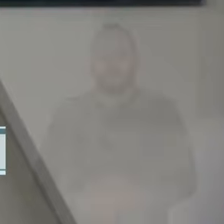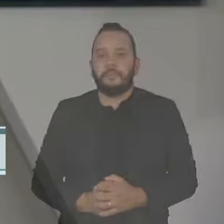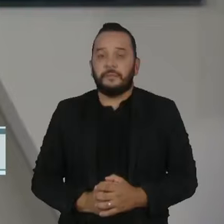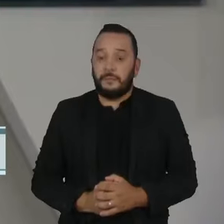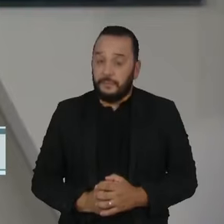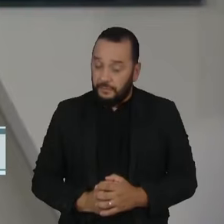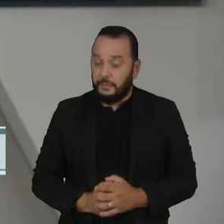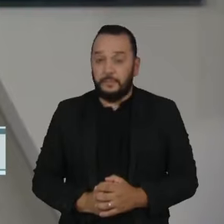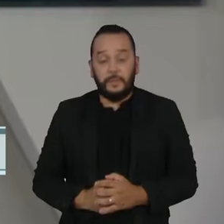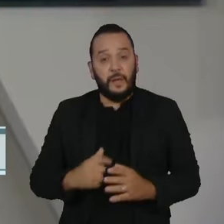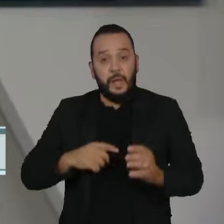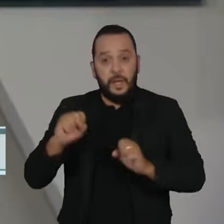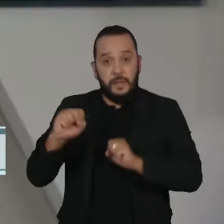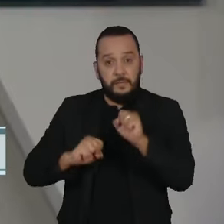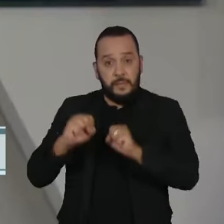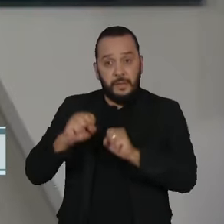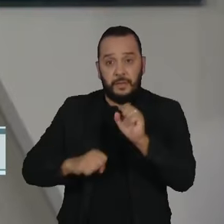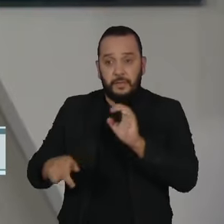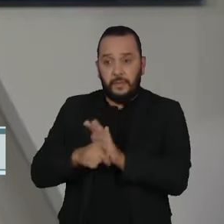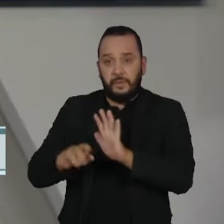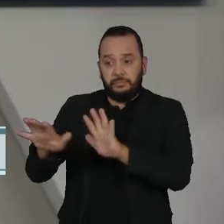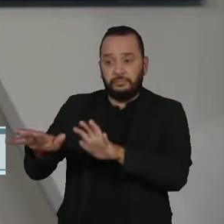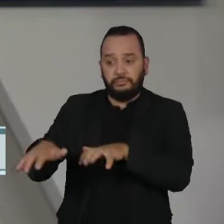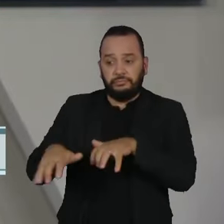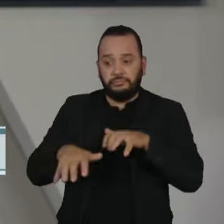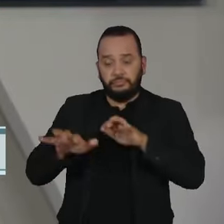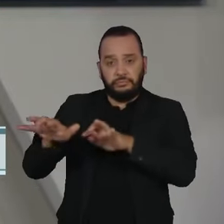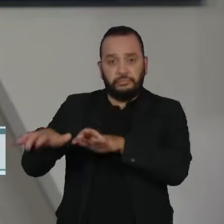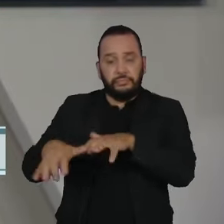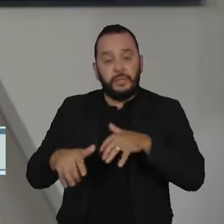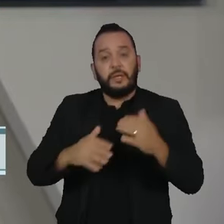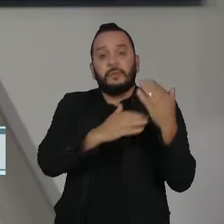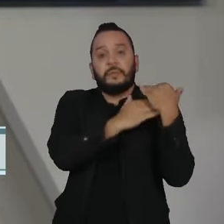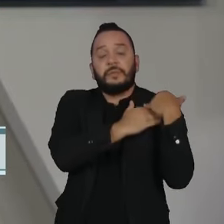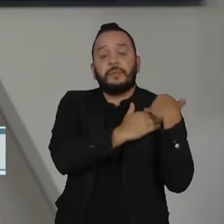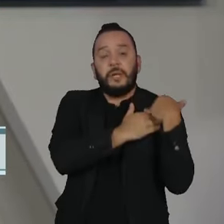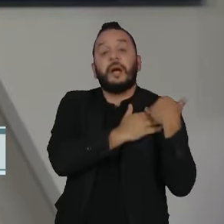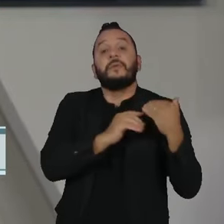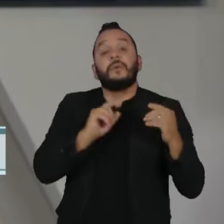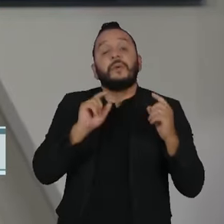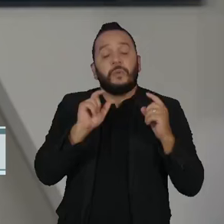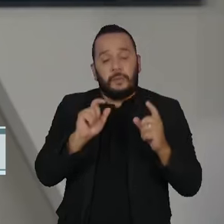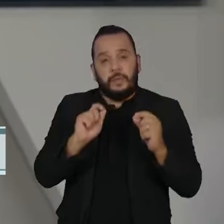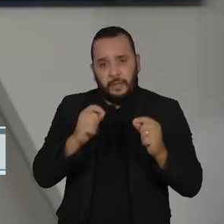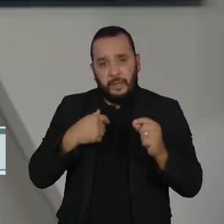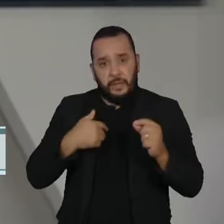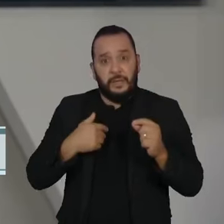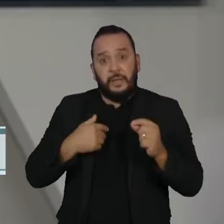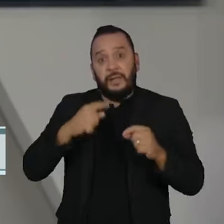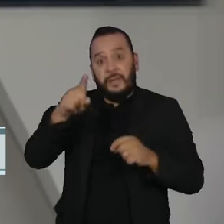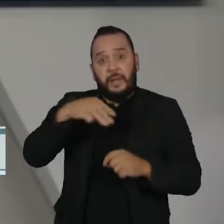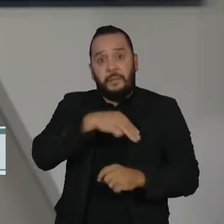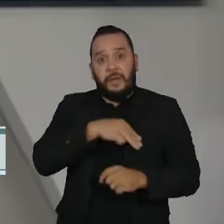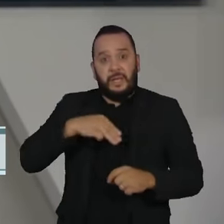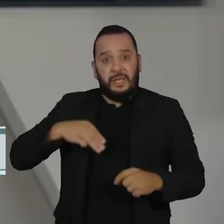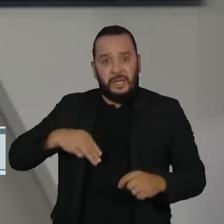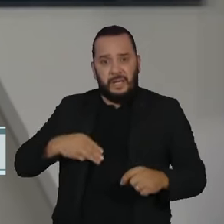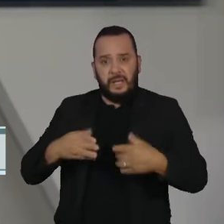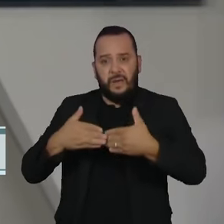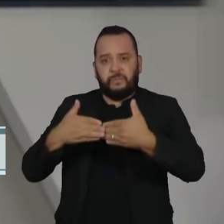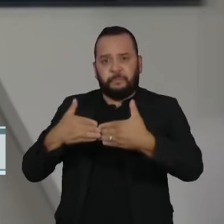As mineradoras responsáveis pela barragem do Fundão, rompida em 2015 em Mariana, Minas Gerais,